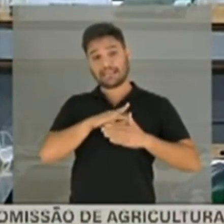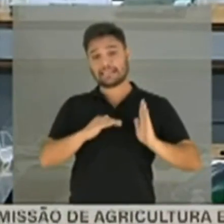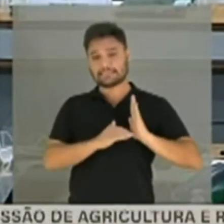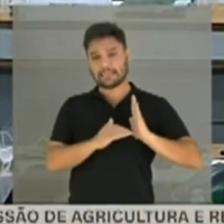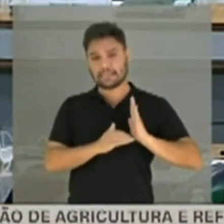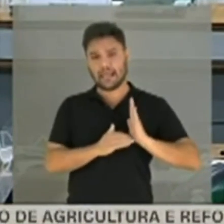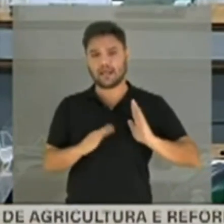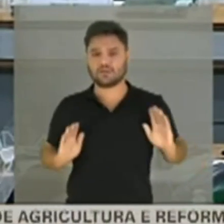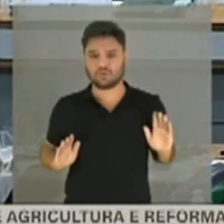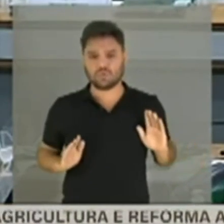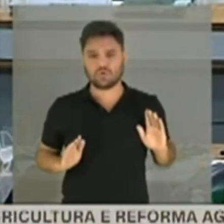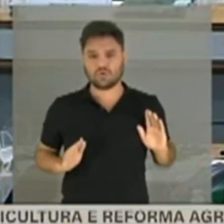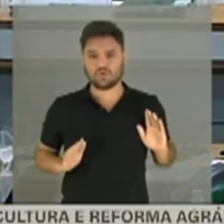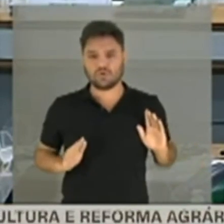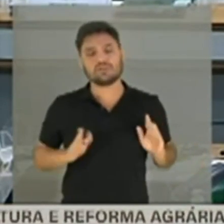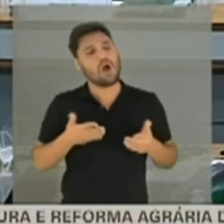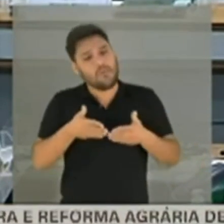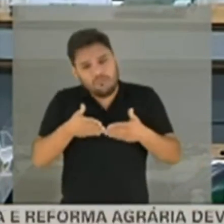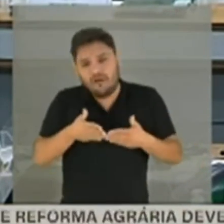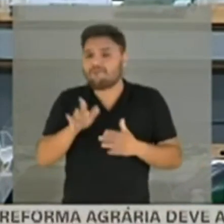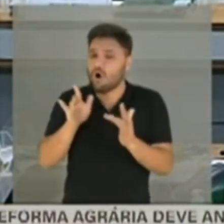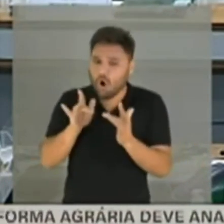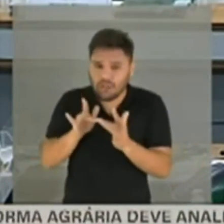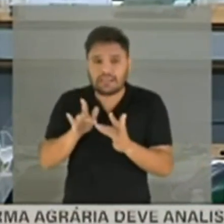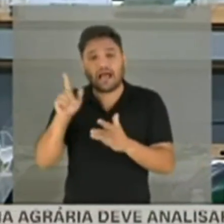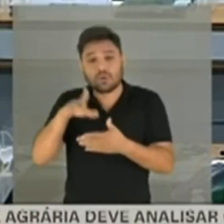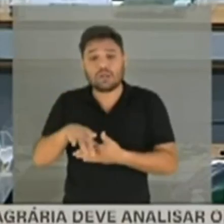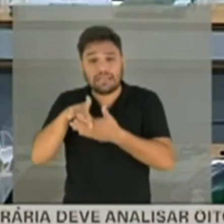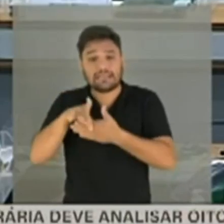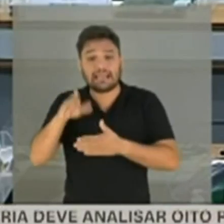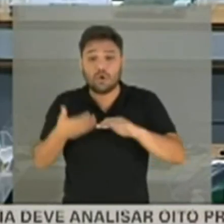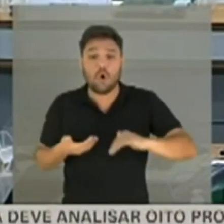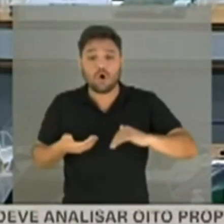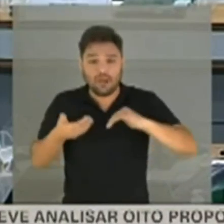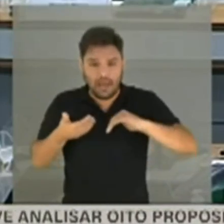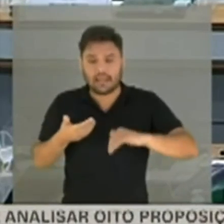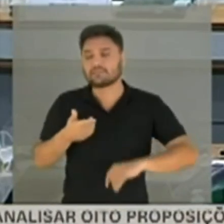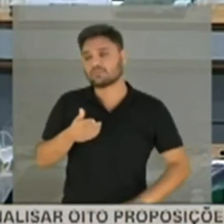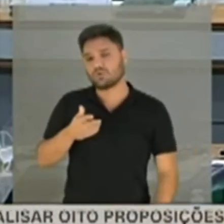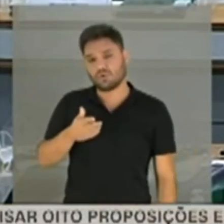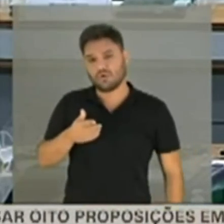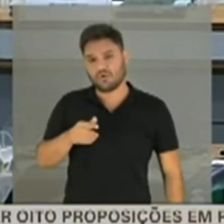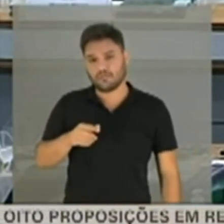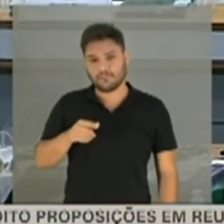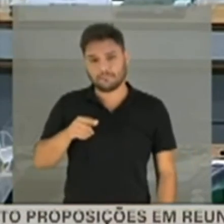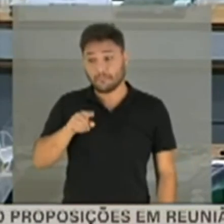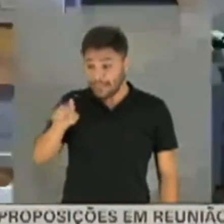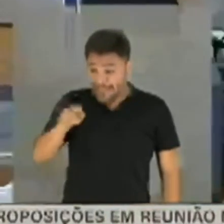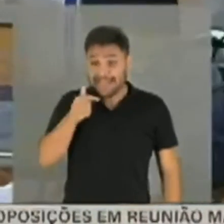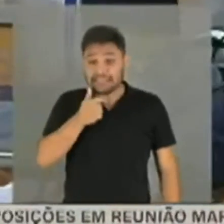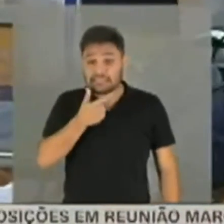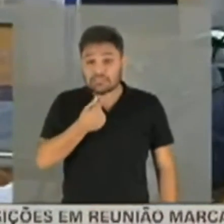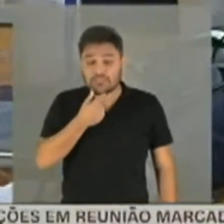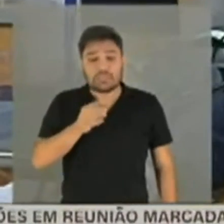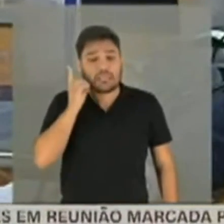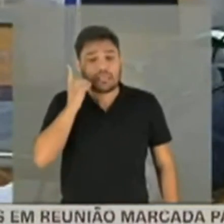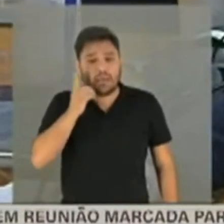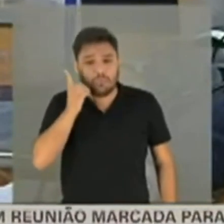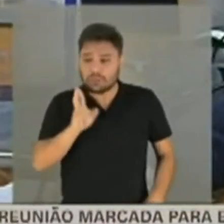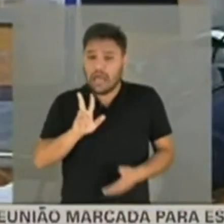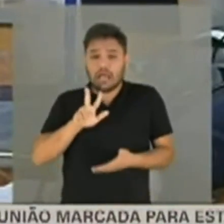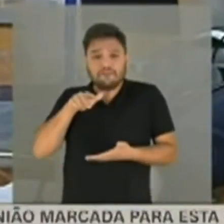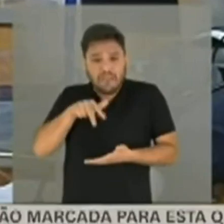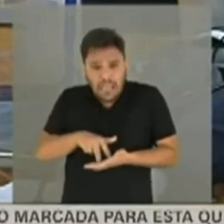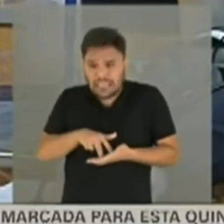faça o contato com a liderança do governo no Congresso Nacional. Farei. Este deputado federal aqui veio